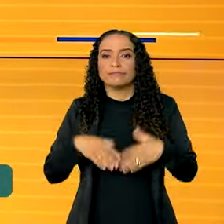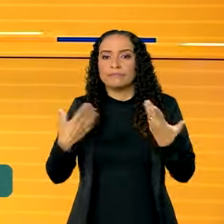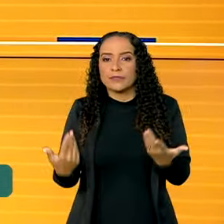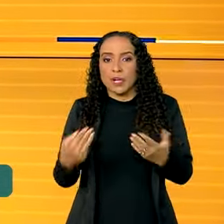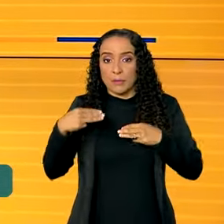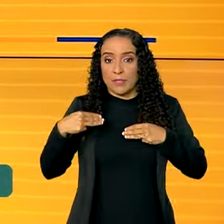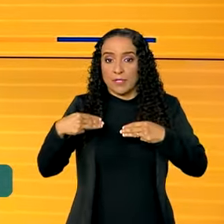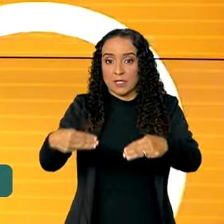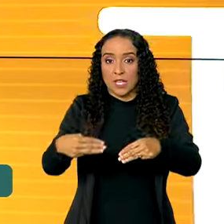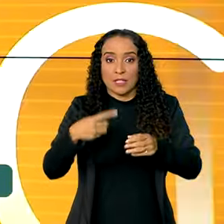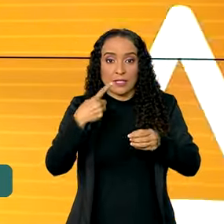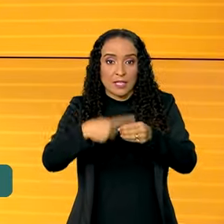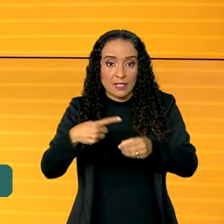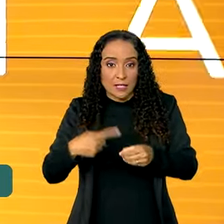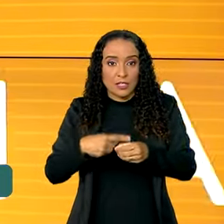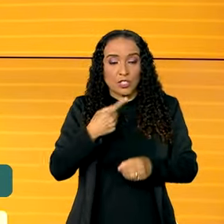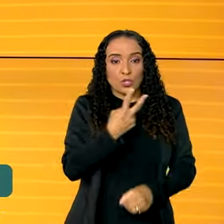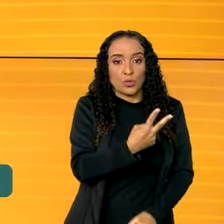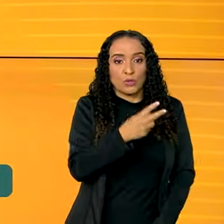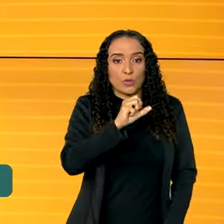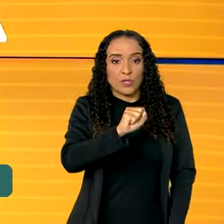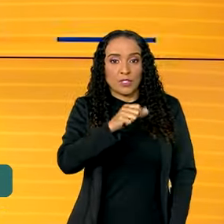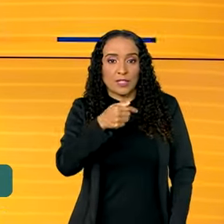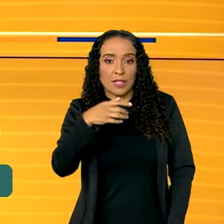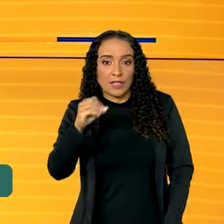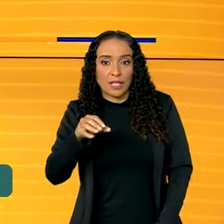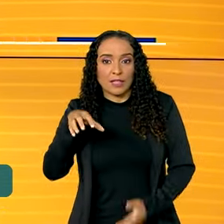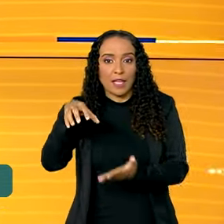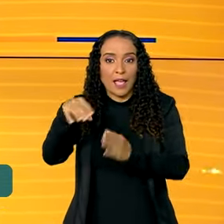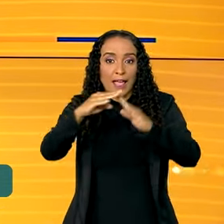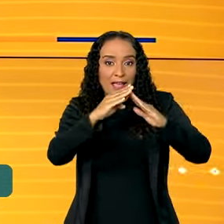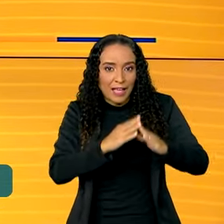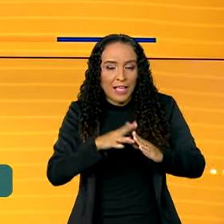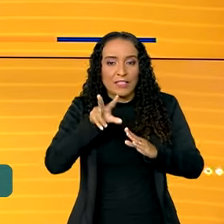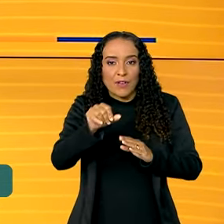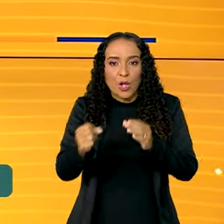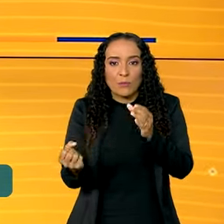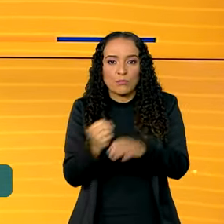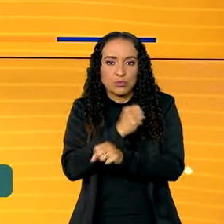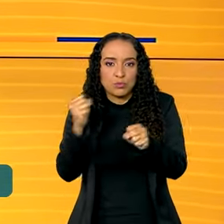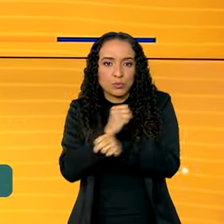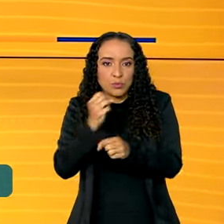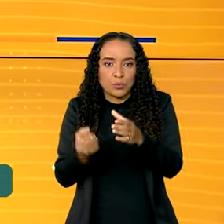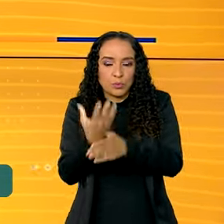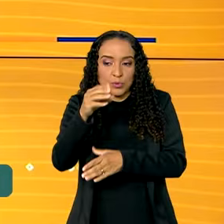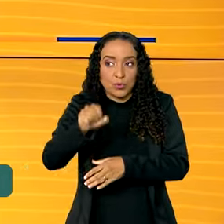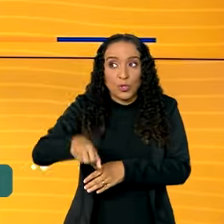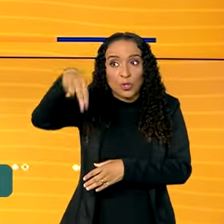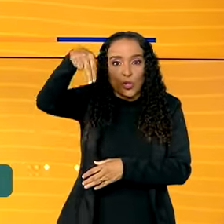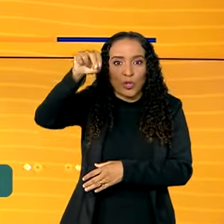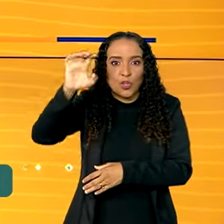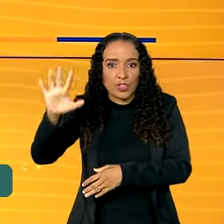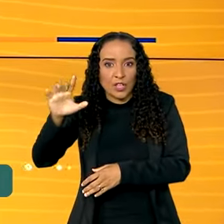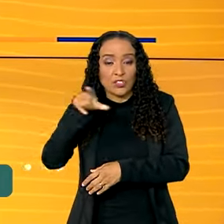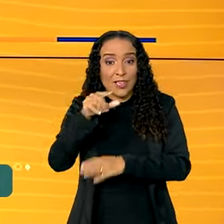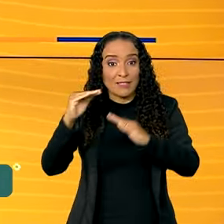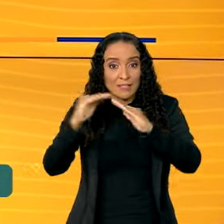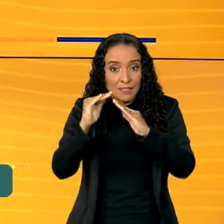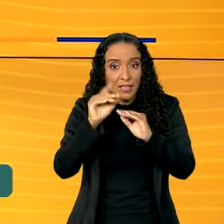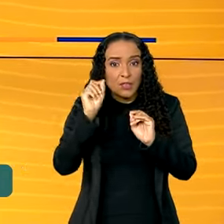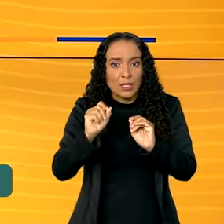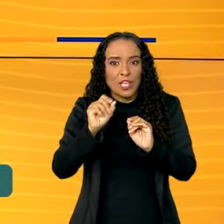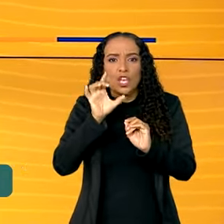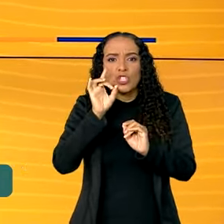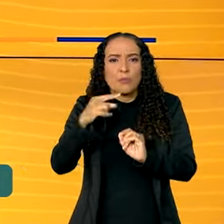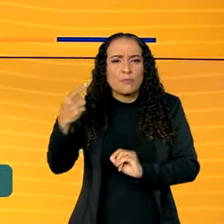De acordo com o Ministério das Cidades, 2.870 unidades serão construídas na região nordeste. Essas moradias